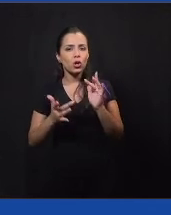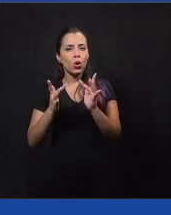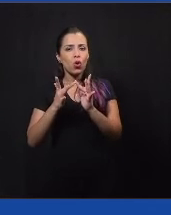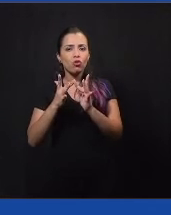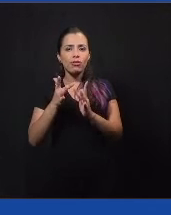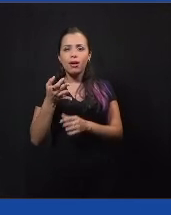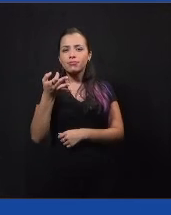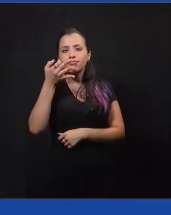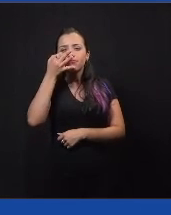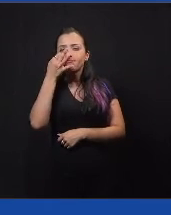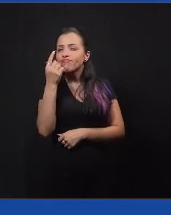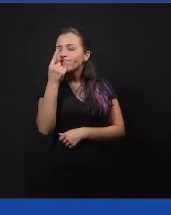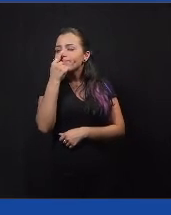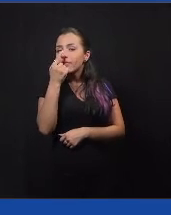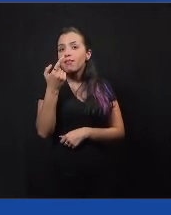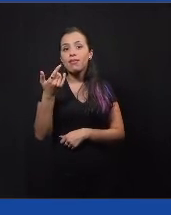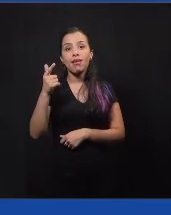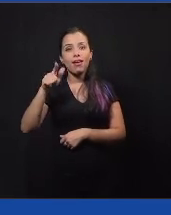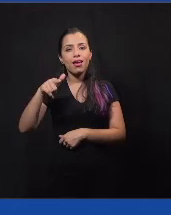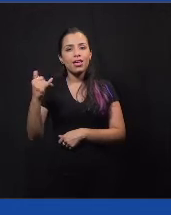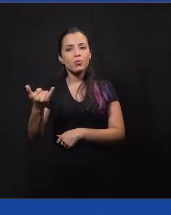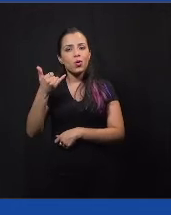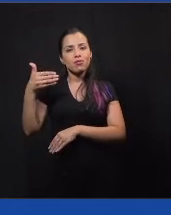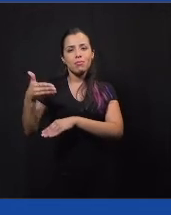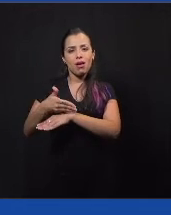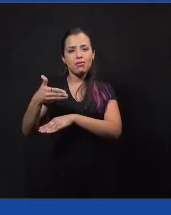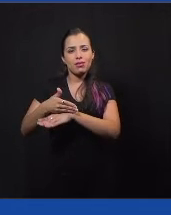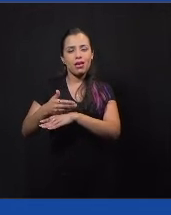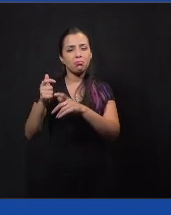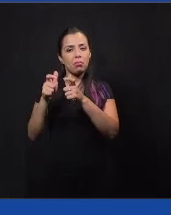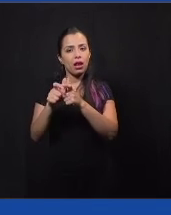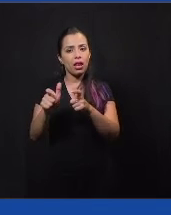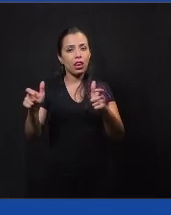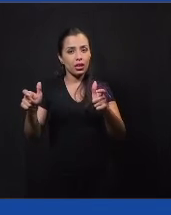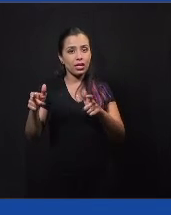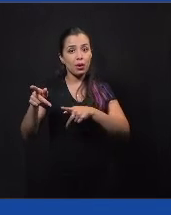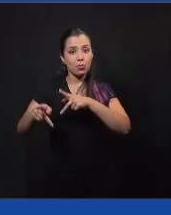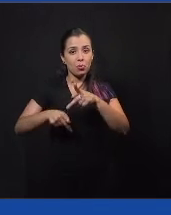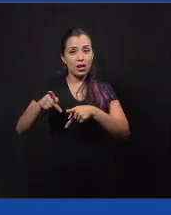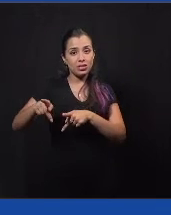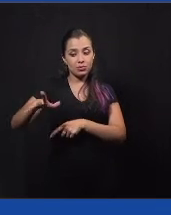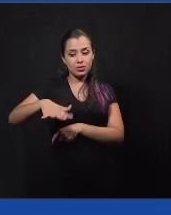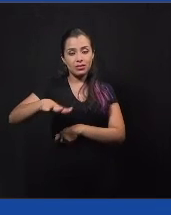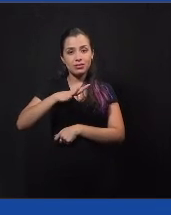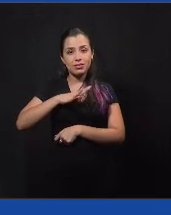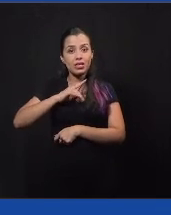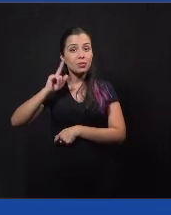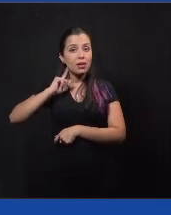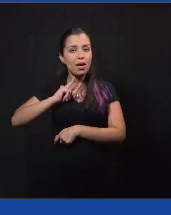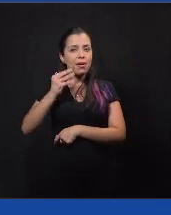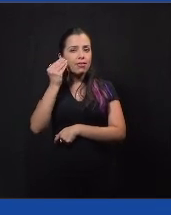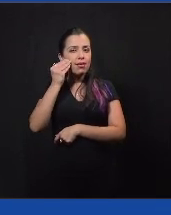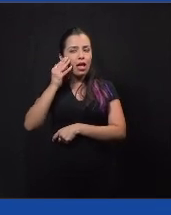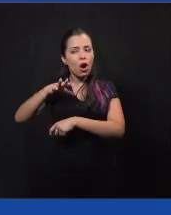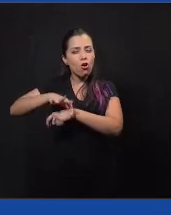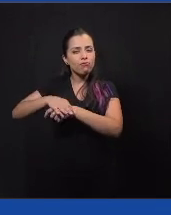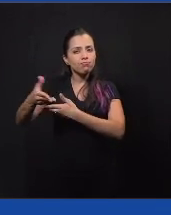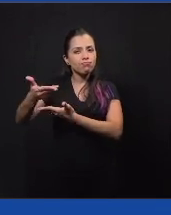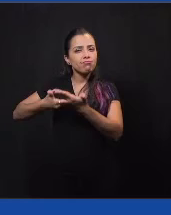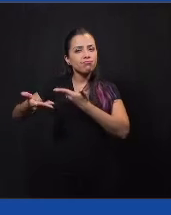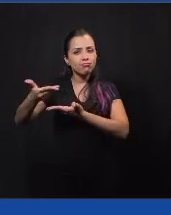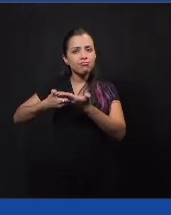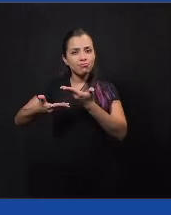gente viu que era muito importante para ter mais acesso à população de Mirai, para ganhar confiança, né, fazer com que as pessoas